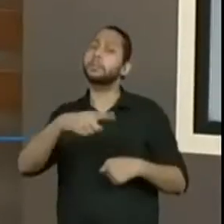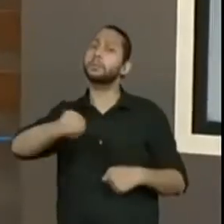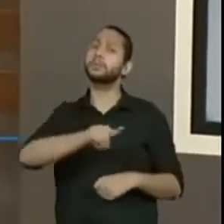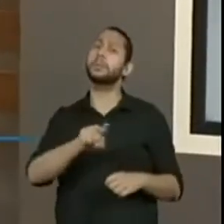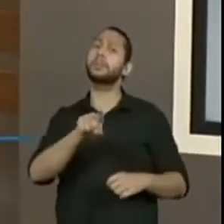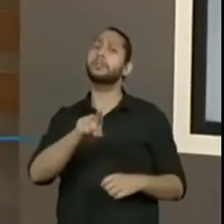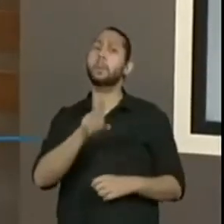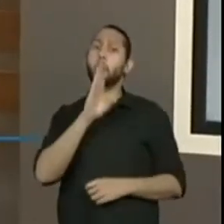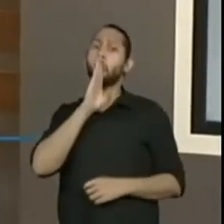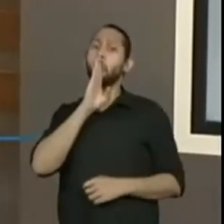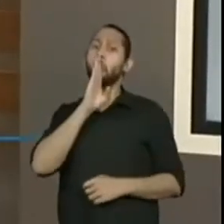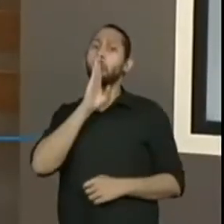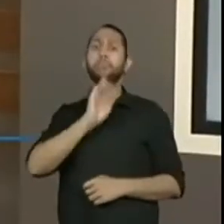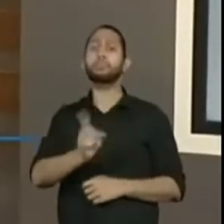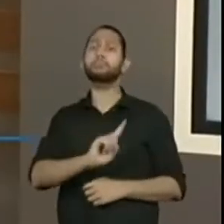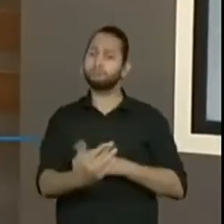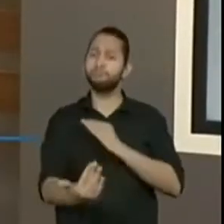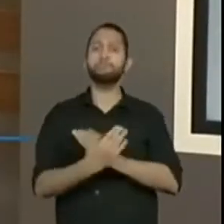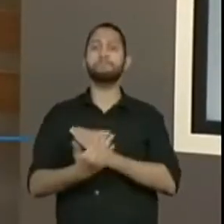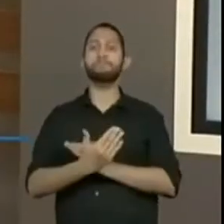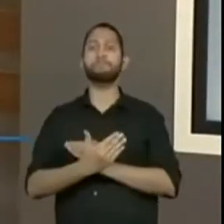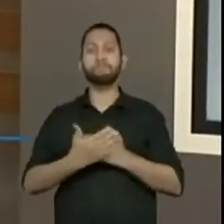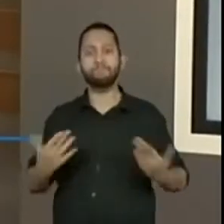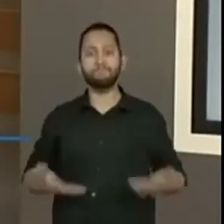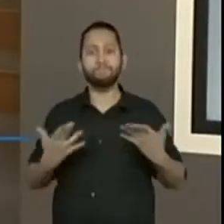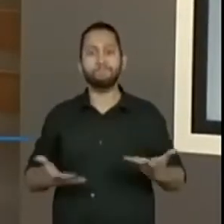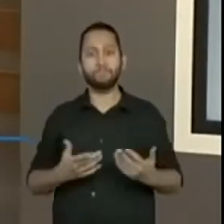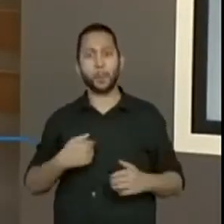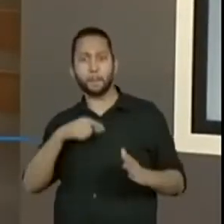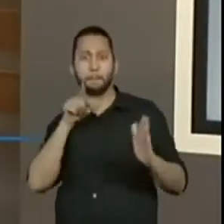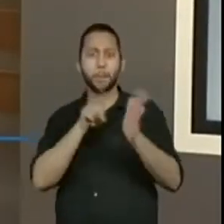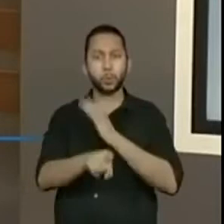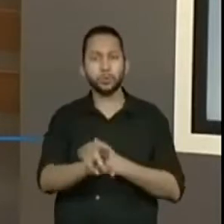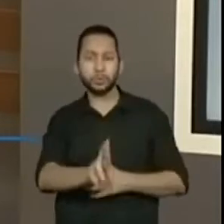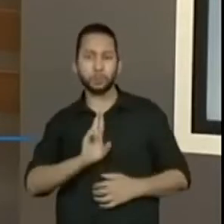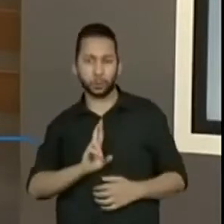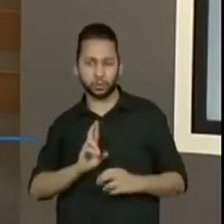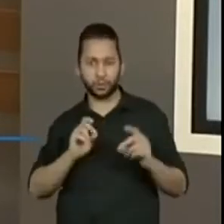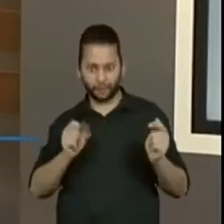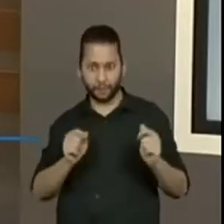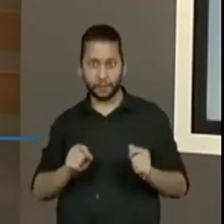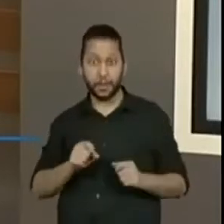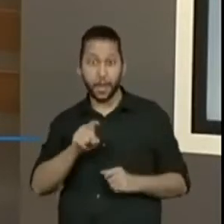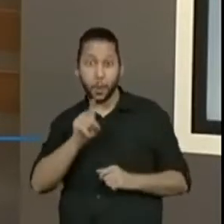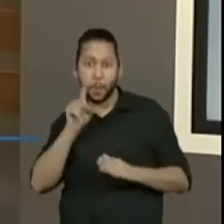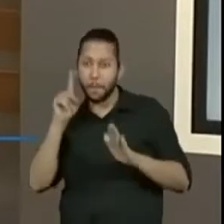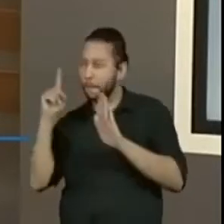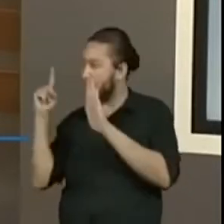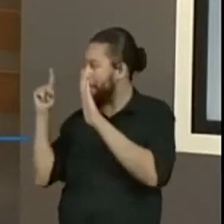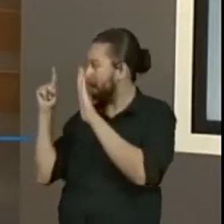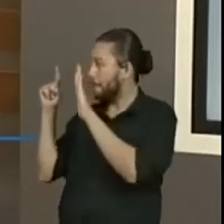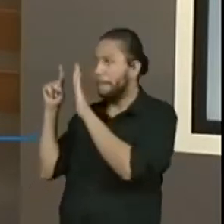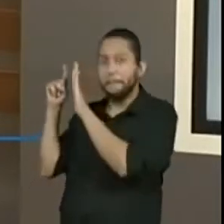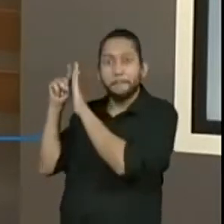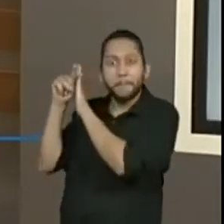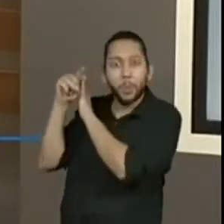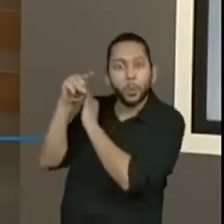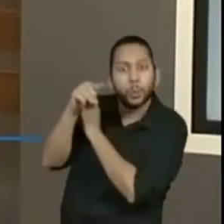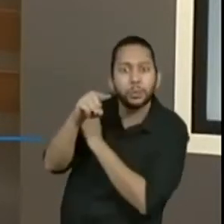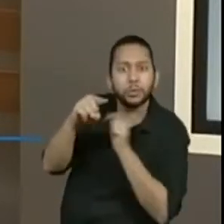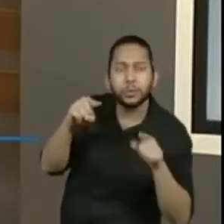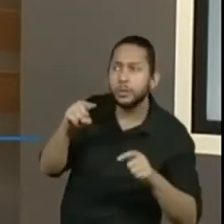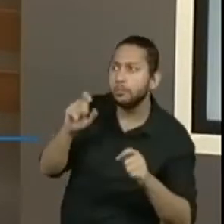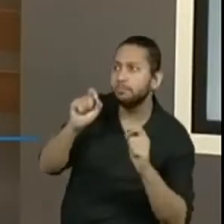aí de casa, tá? Você é do quarto ano, tá? Então, aproveita, já fica a postos que eu vou perguntar e você responde para o seu professor,